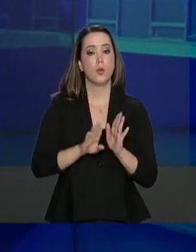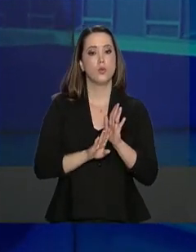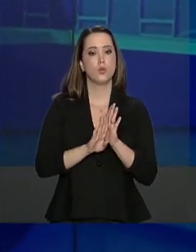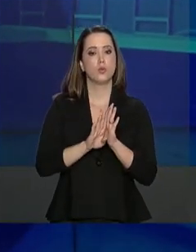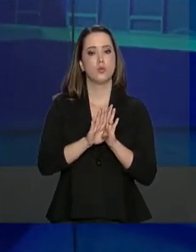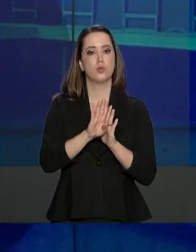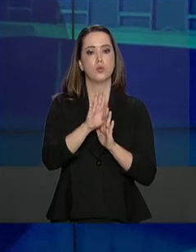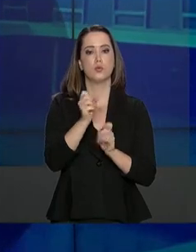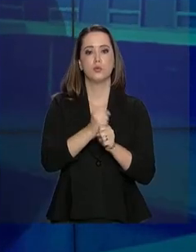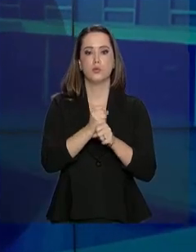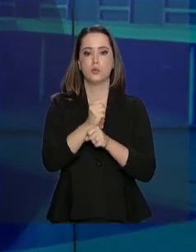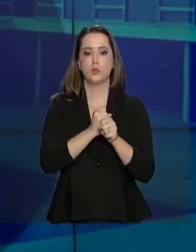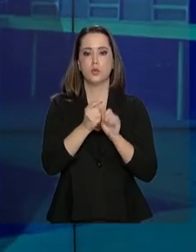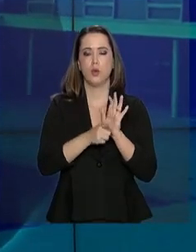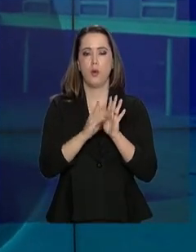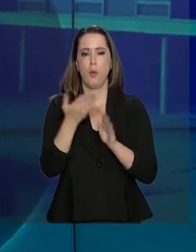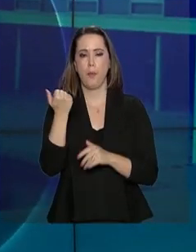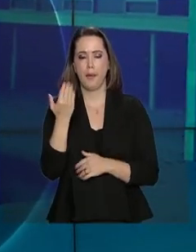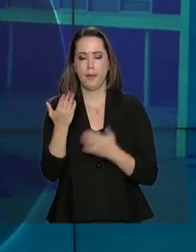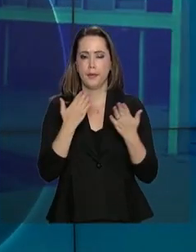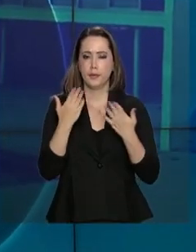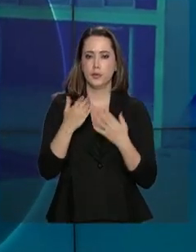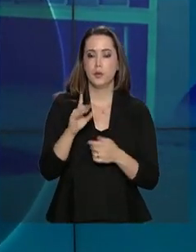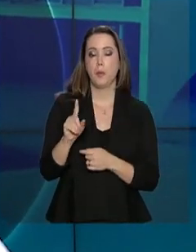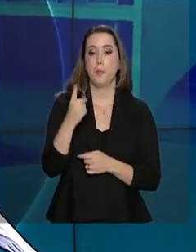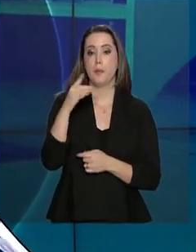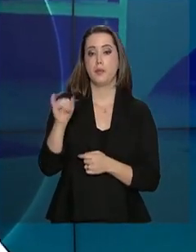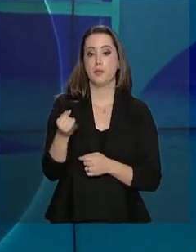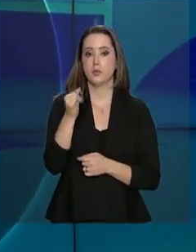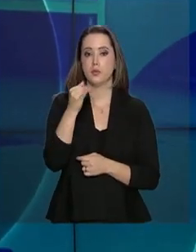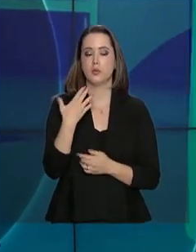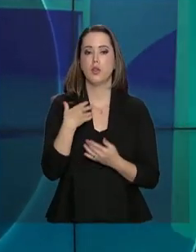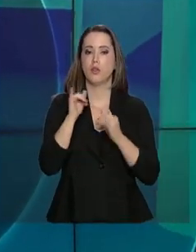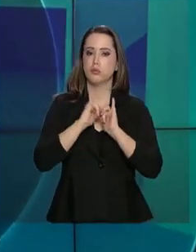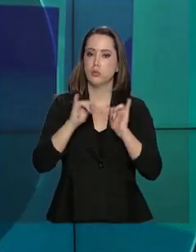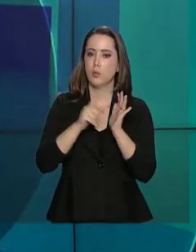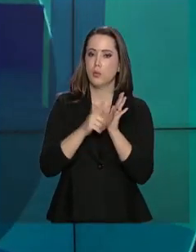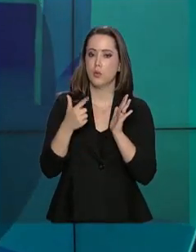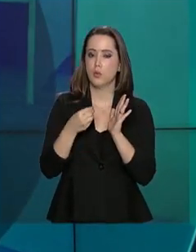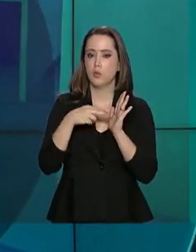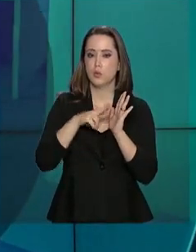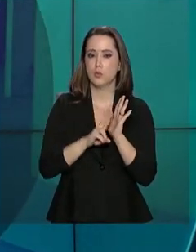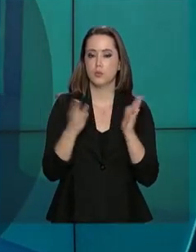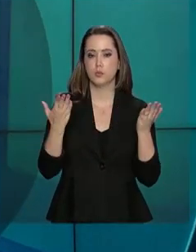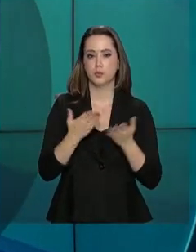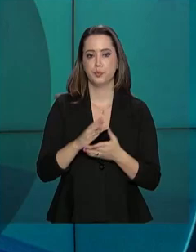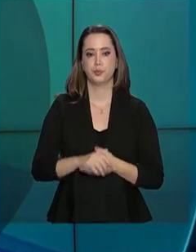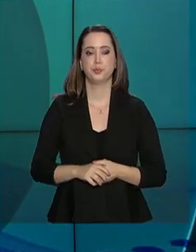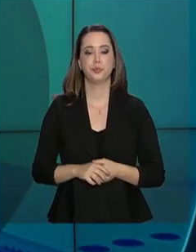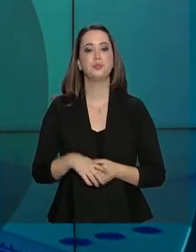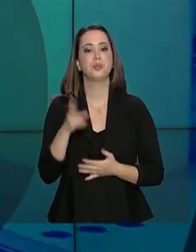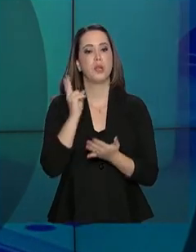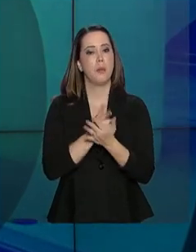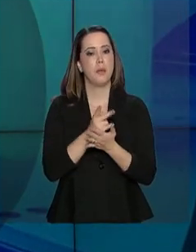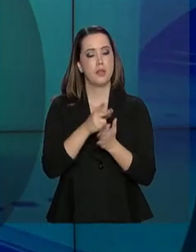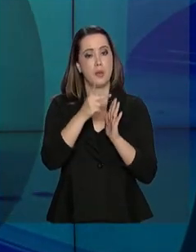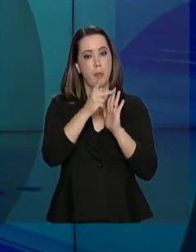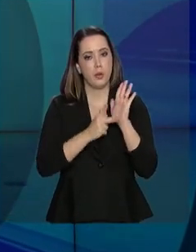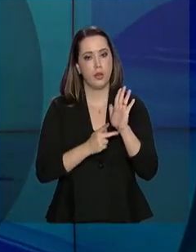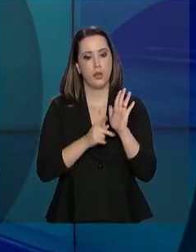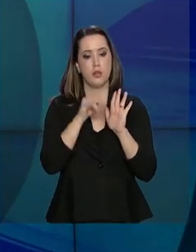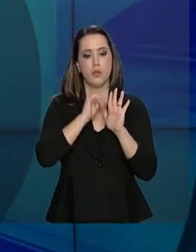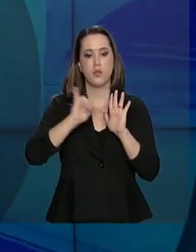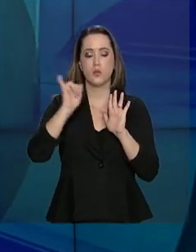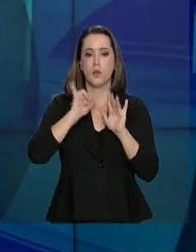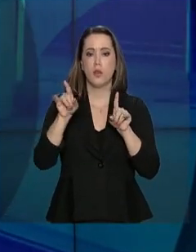reajuste anual retroativo a 1º de janeiro. A decisão foi publicada no diário oficial de hoje. Na mesma portaria,